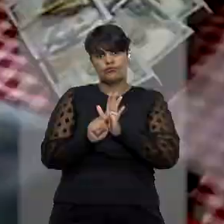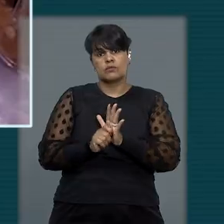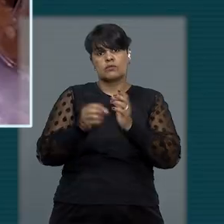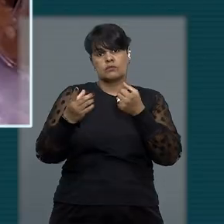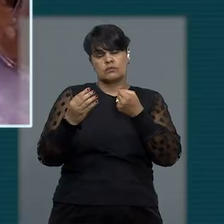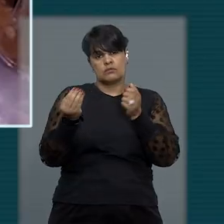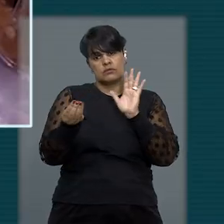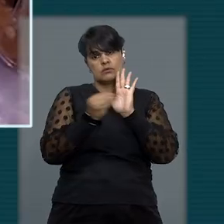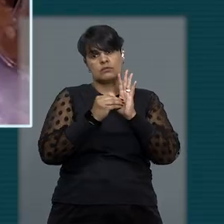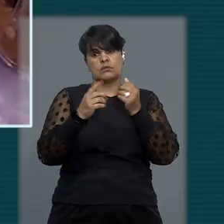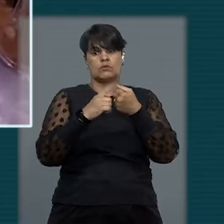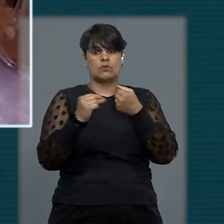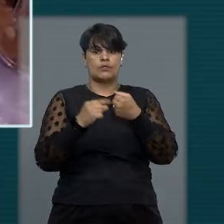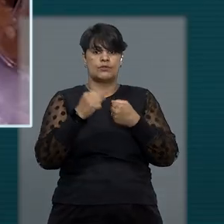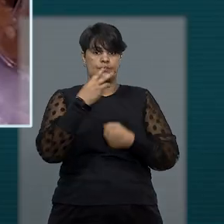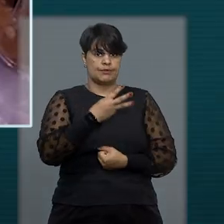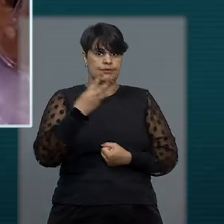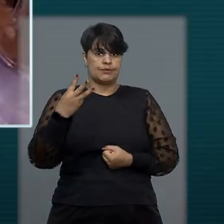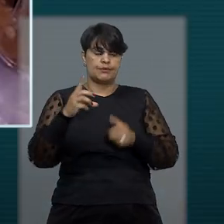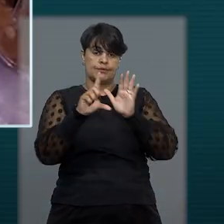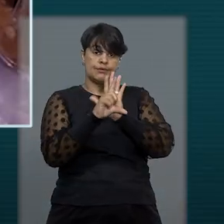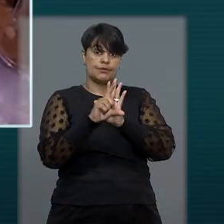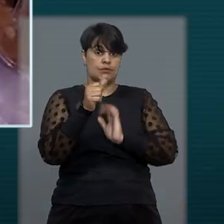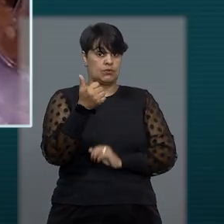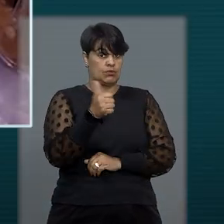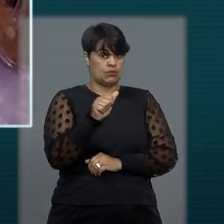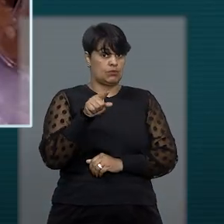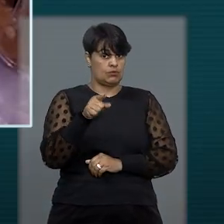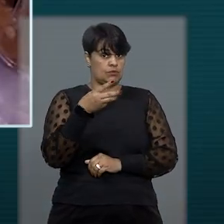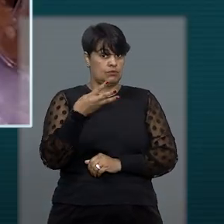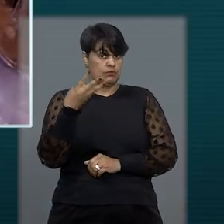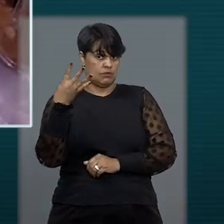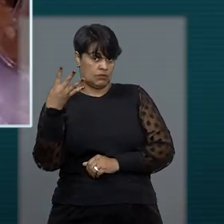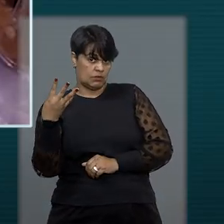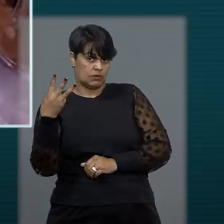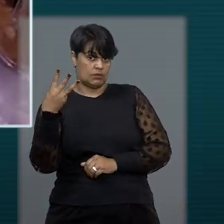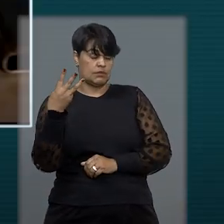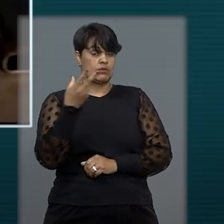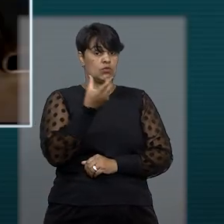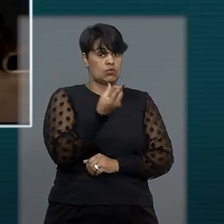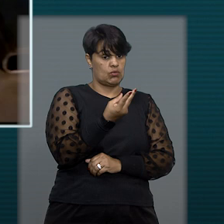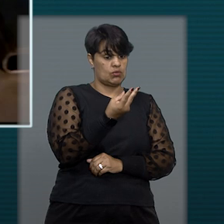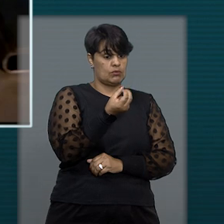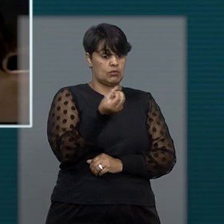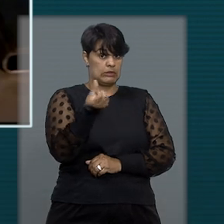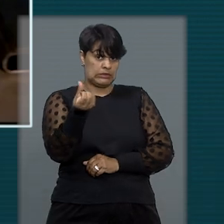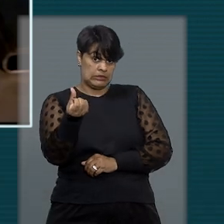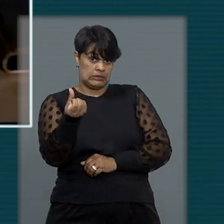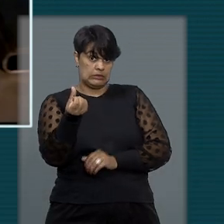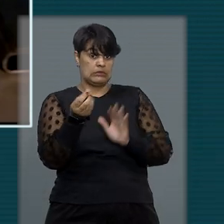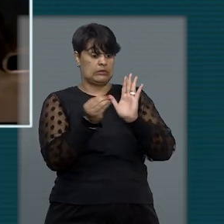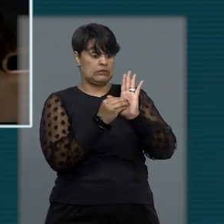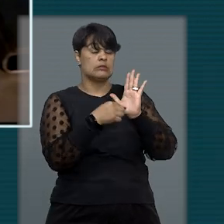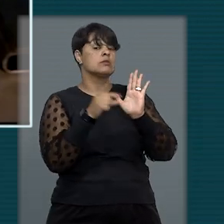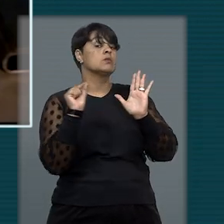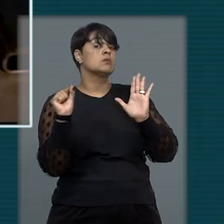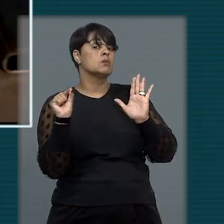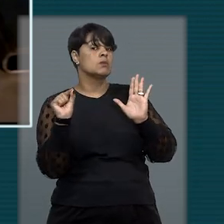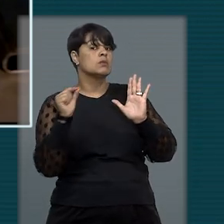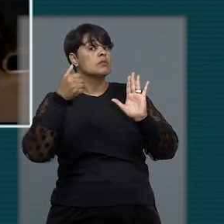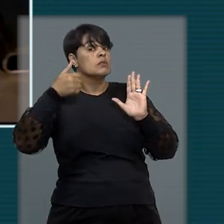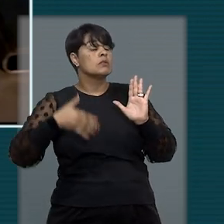no artigo 33 da Lei 11.343 de 2006. O dispositivo, segundo o ministro,